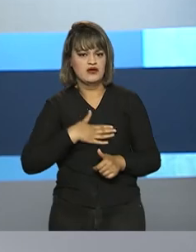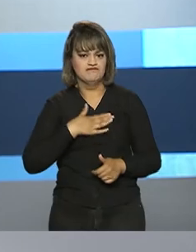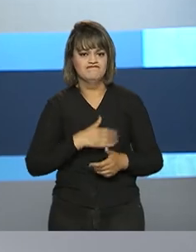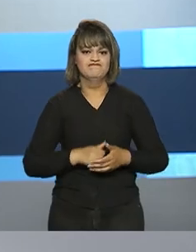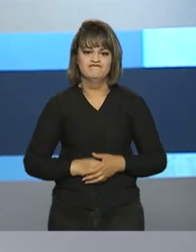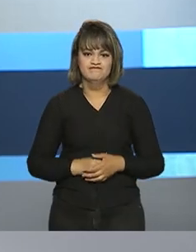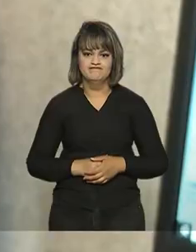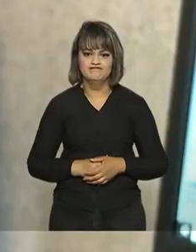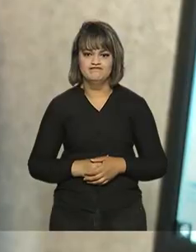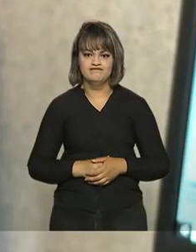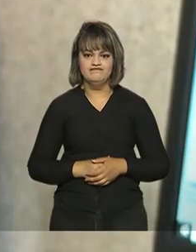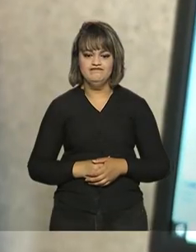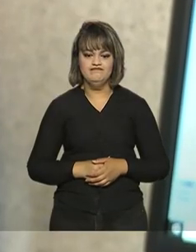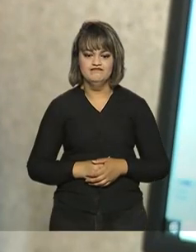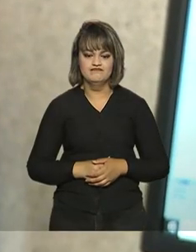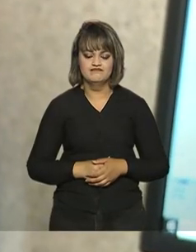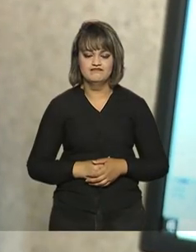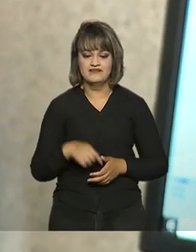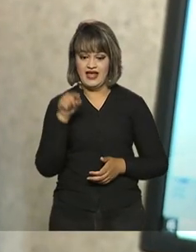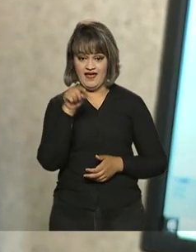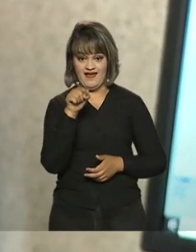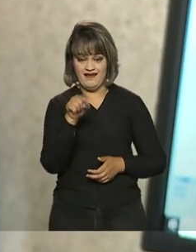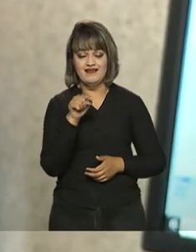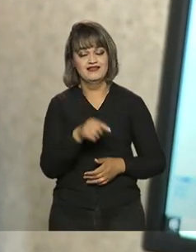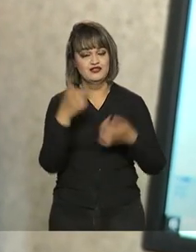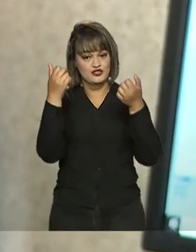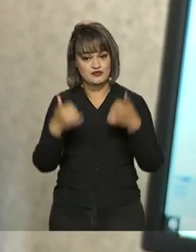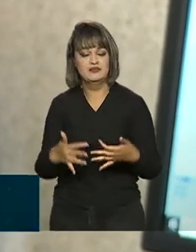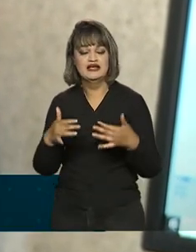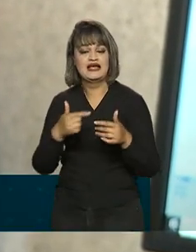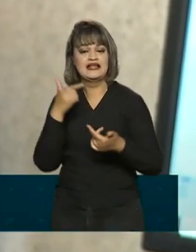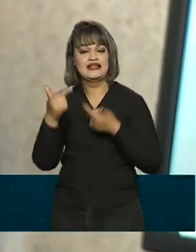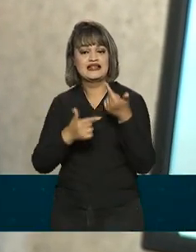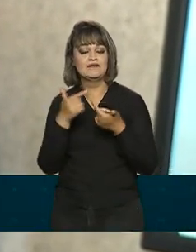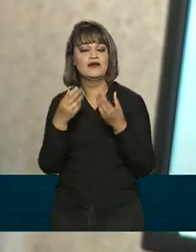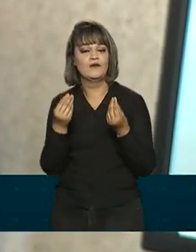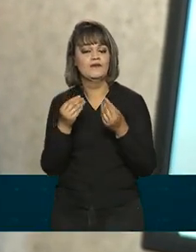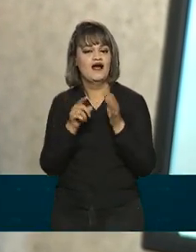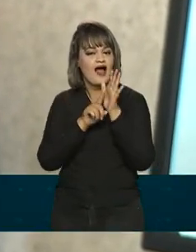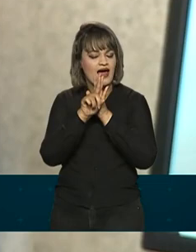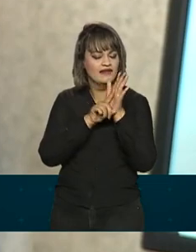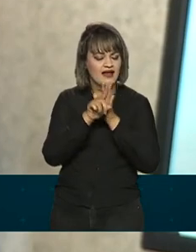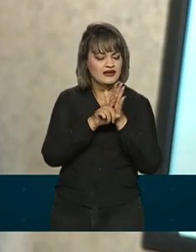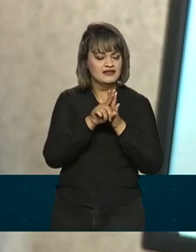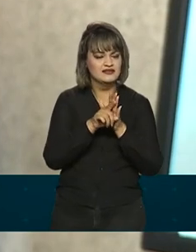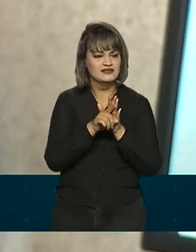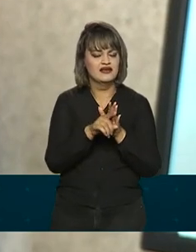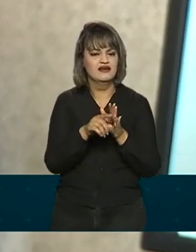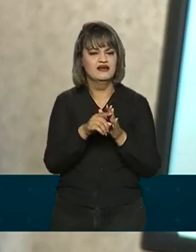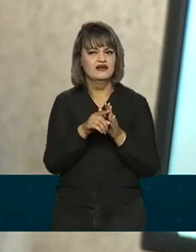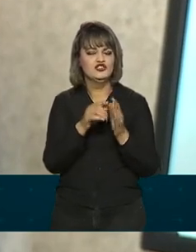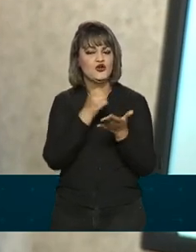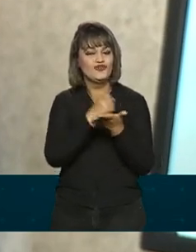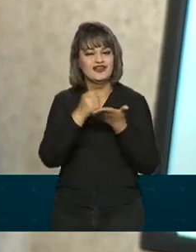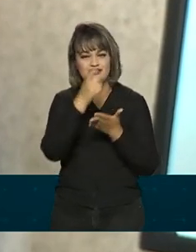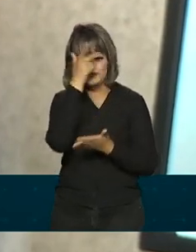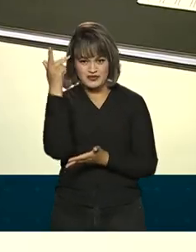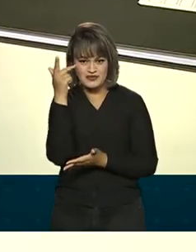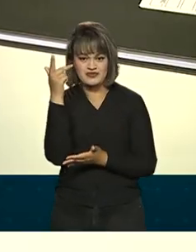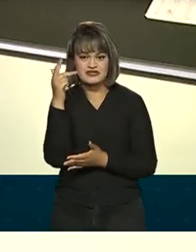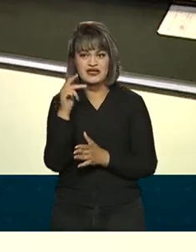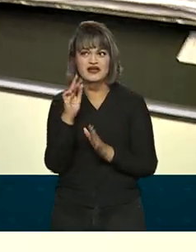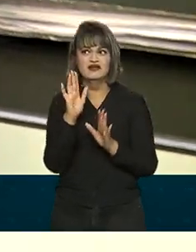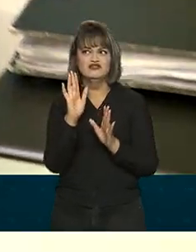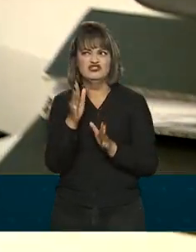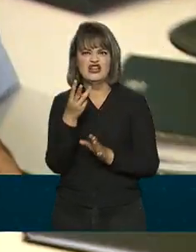e empresas. Paulo conta que trabalha como analista de departamento pessoal há mais de 30 anos.